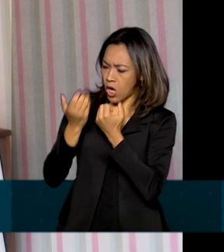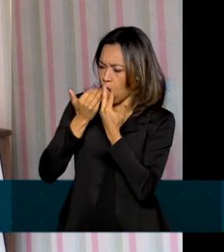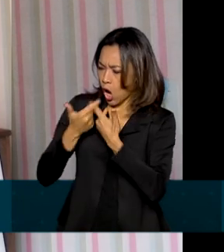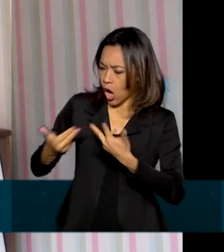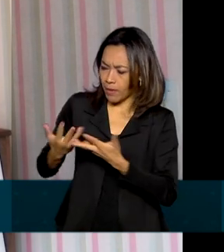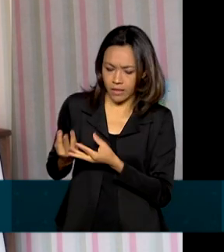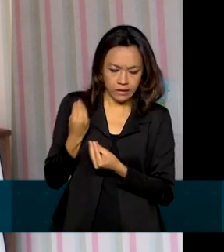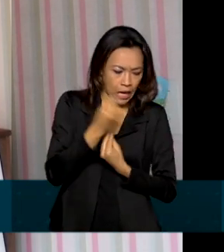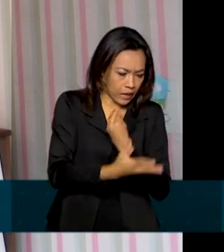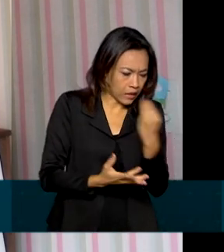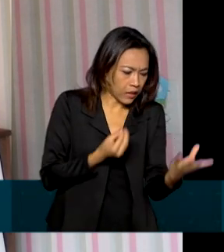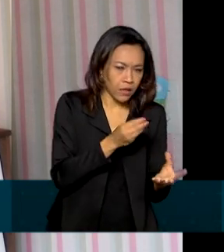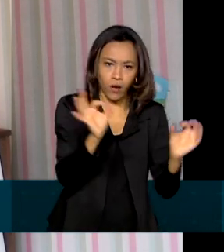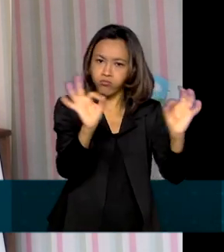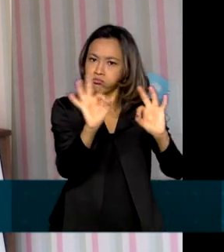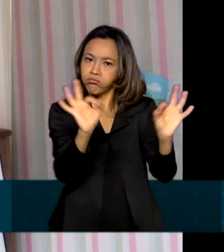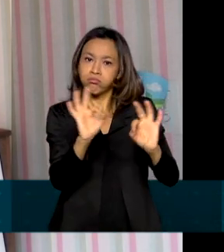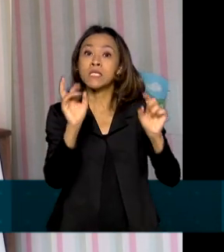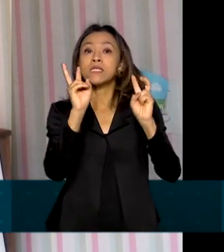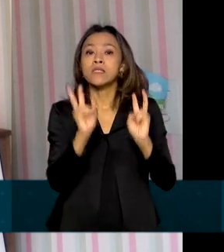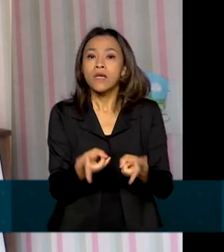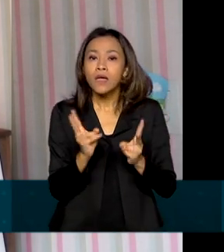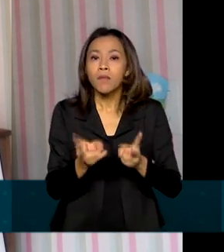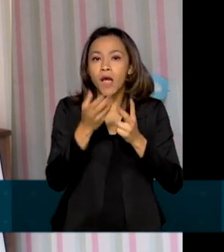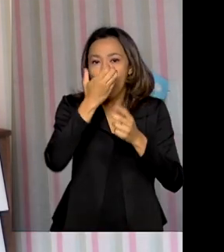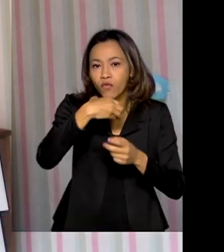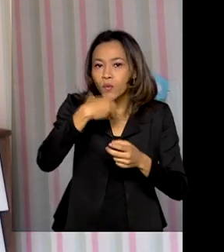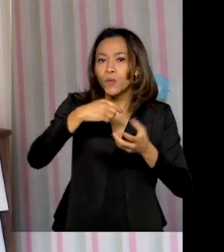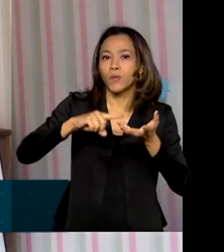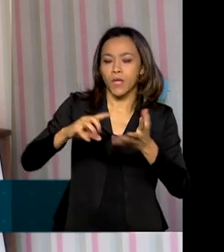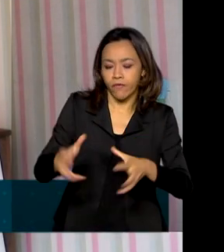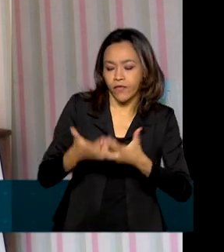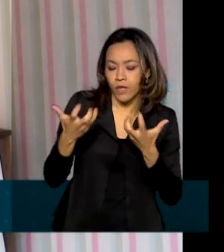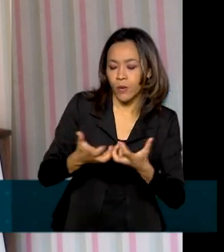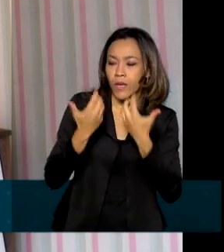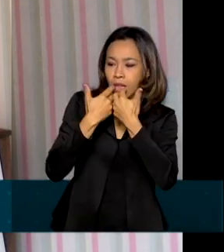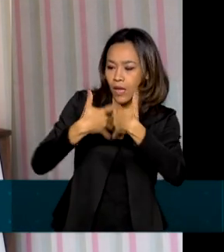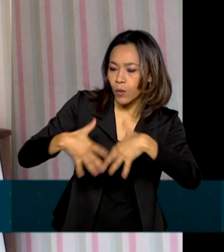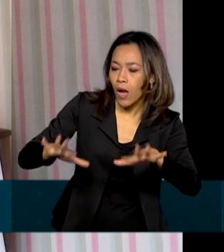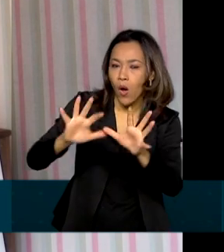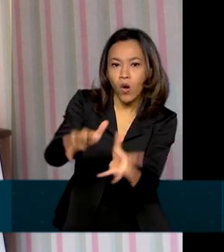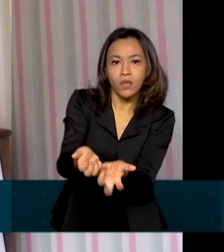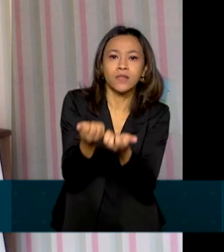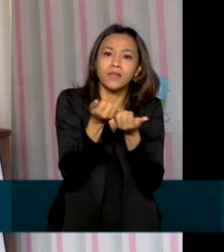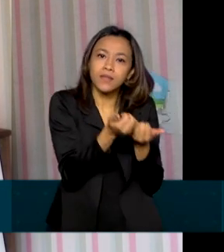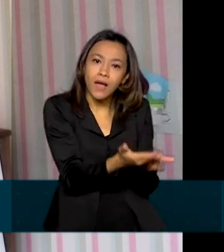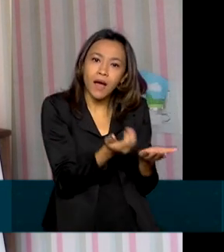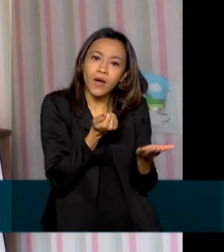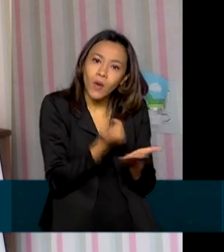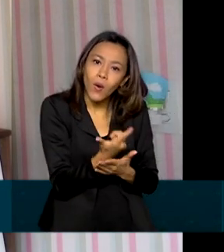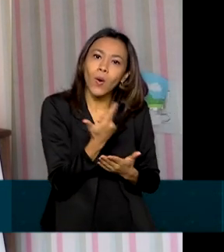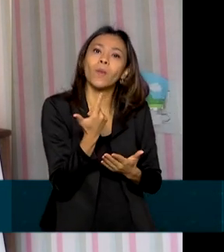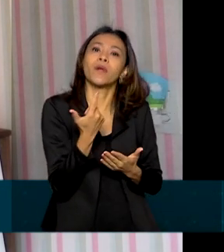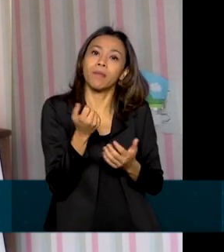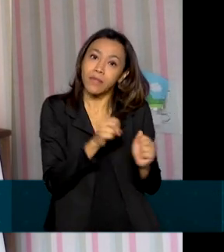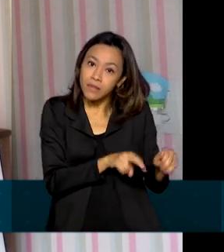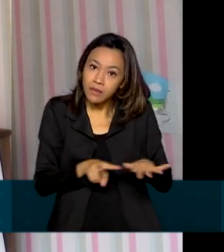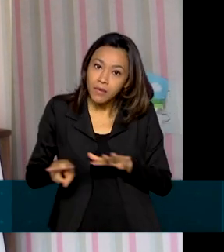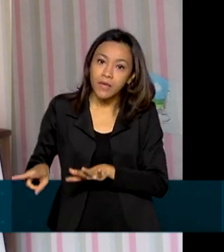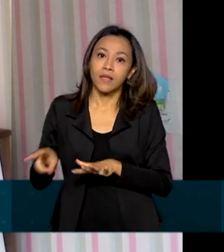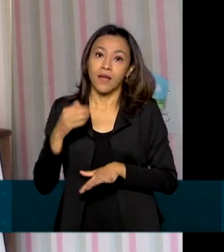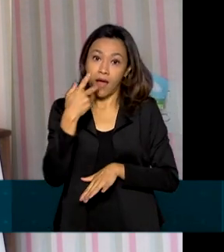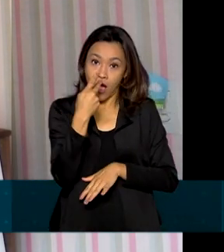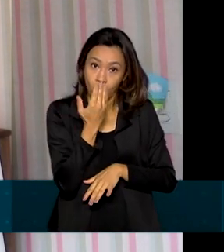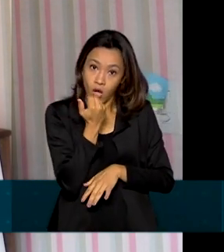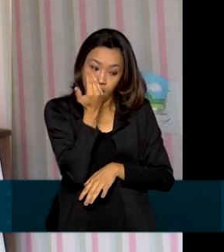produtos mais naturais, né? Então, essa parte de verdura, fruta, a gente vai até a feirinha, compra para a semana. A alimentação